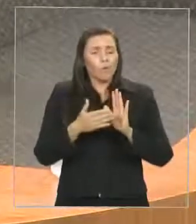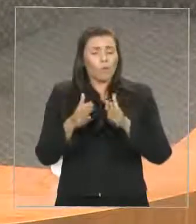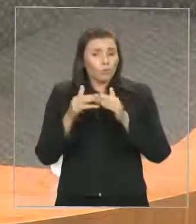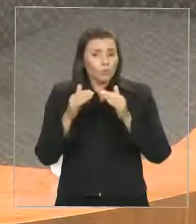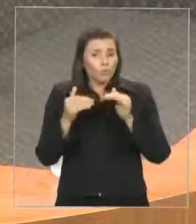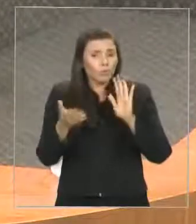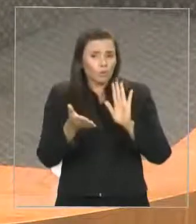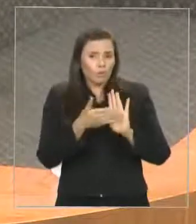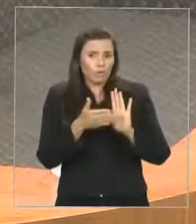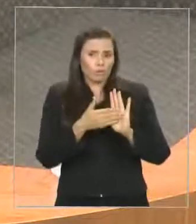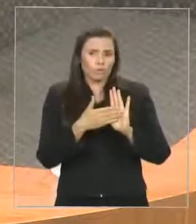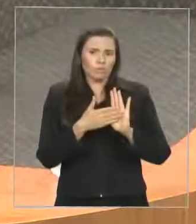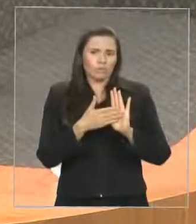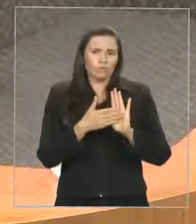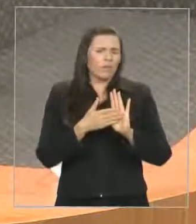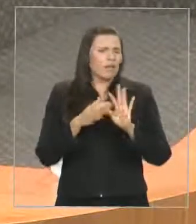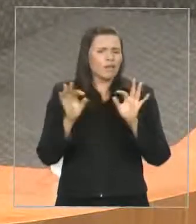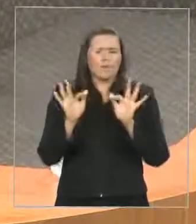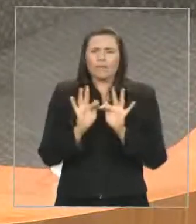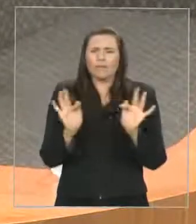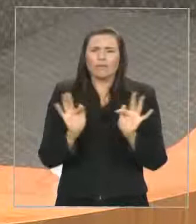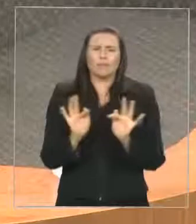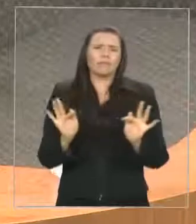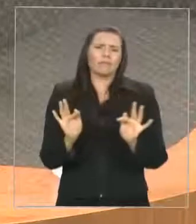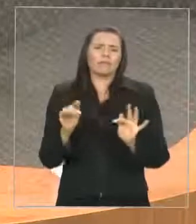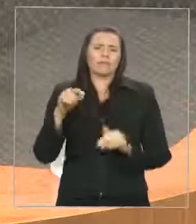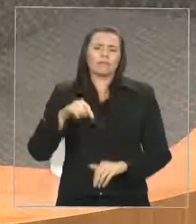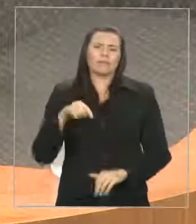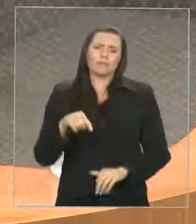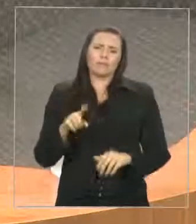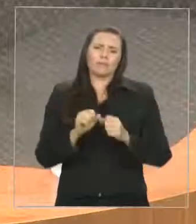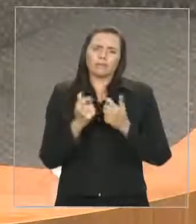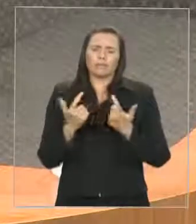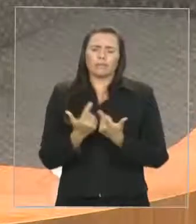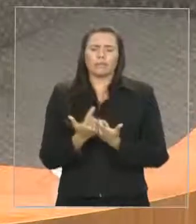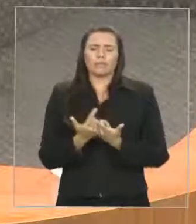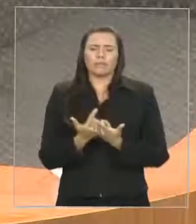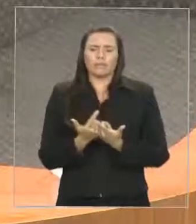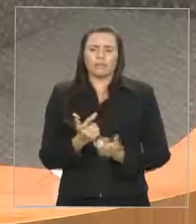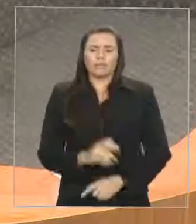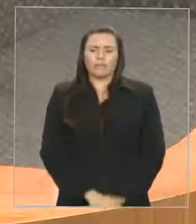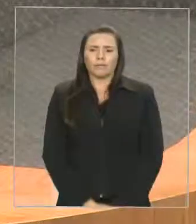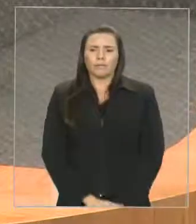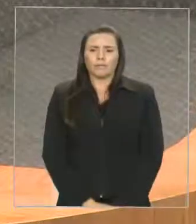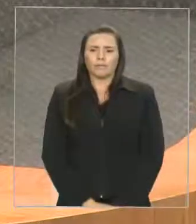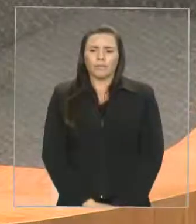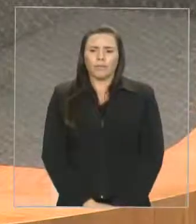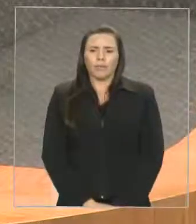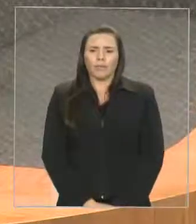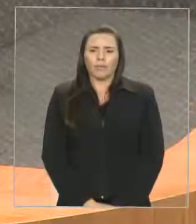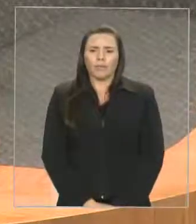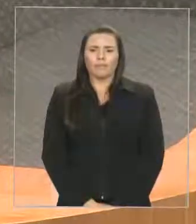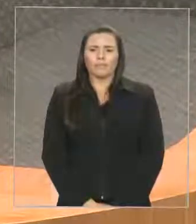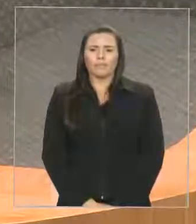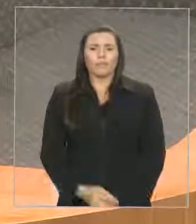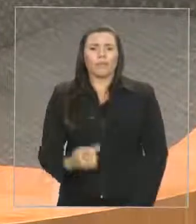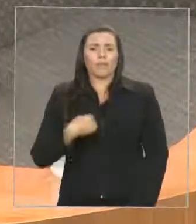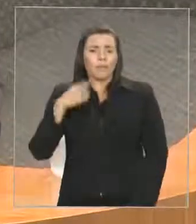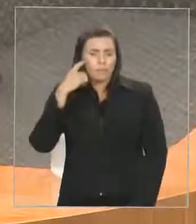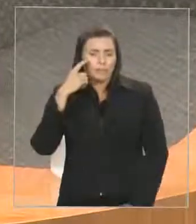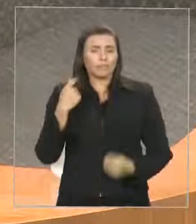uma ampla campanha de divulgação das suas ações, usando o princípio da publicidade,